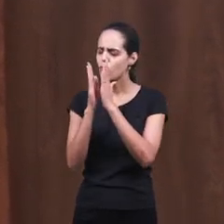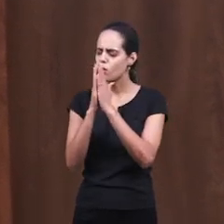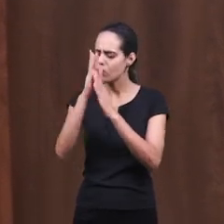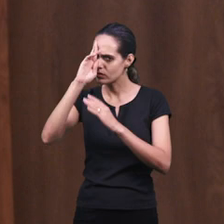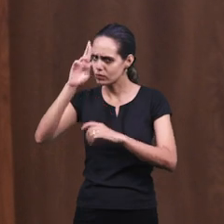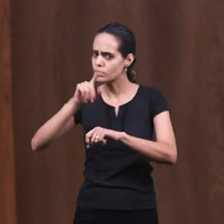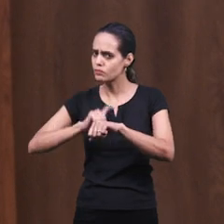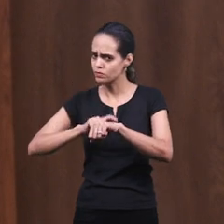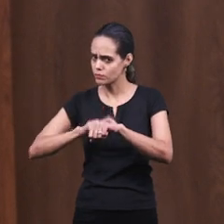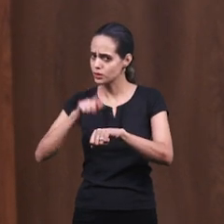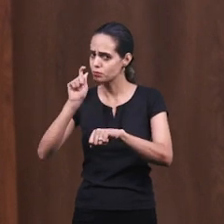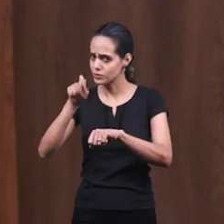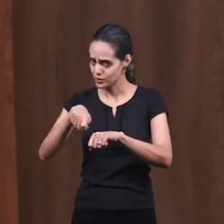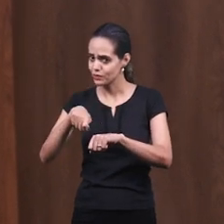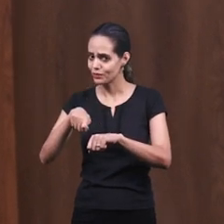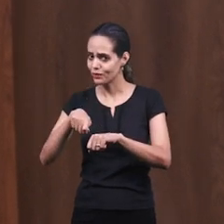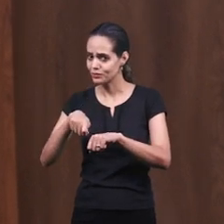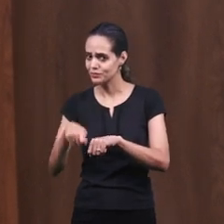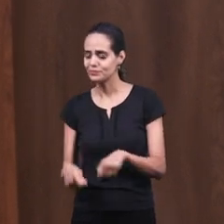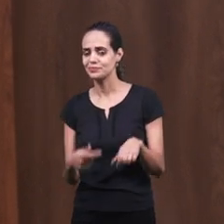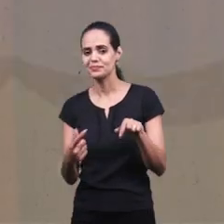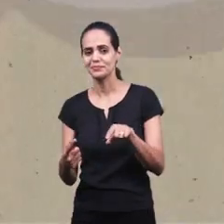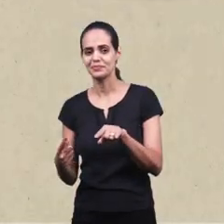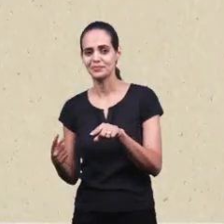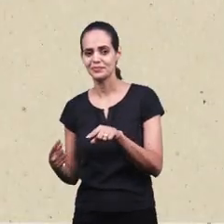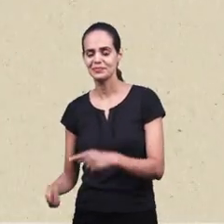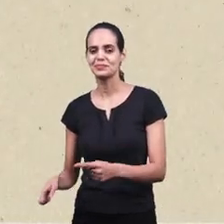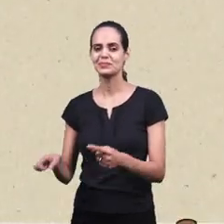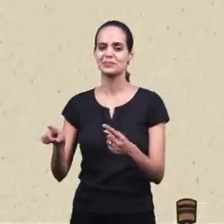ao Senhor enquanto se pode achar